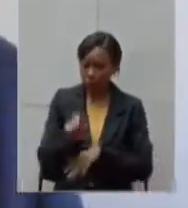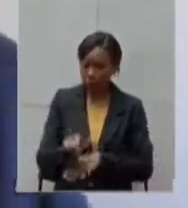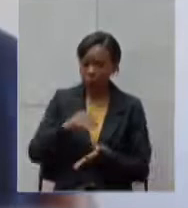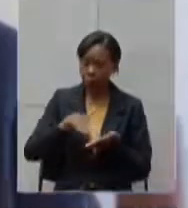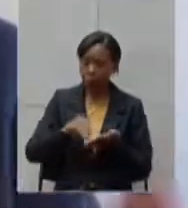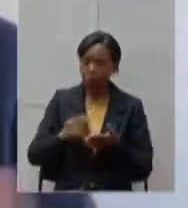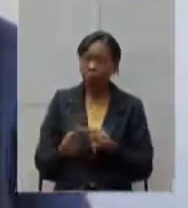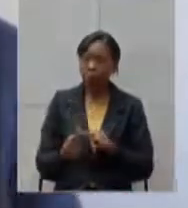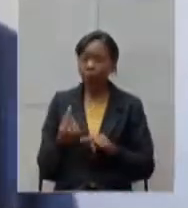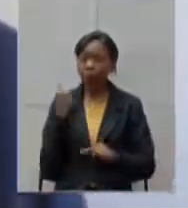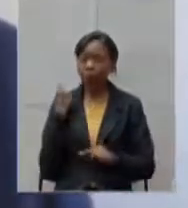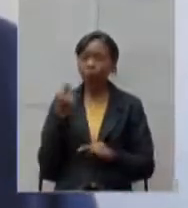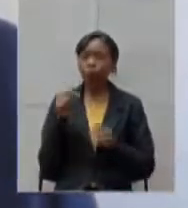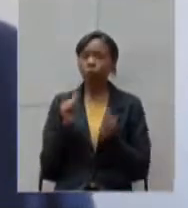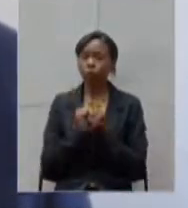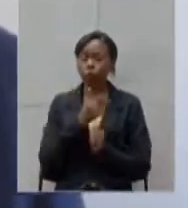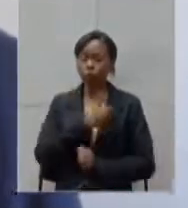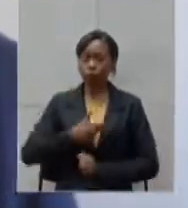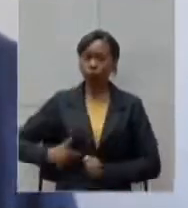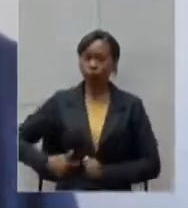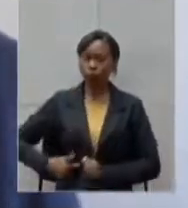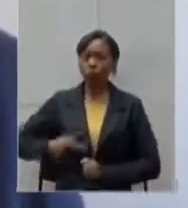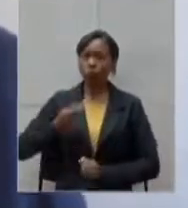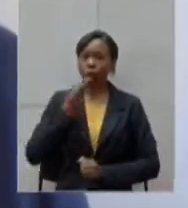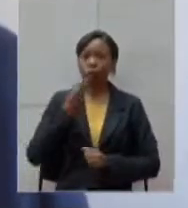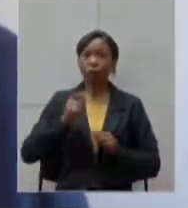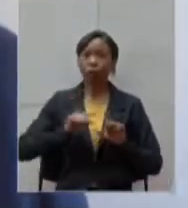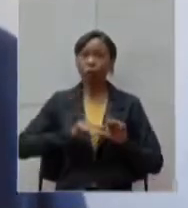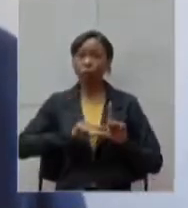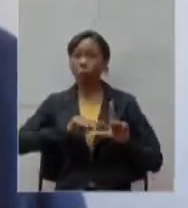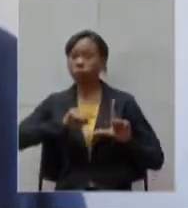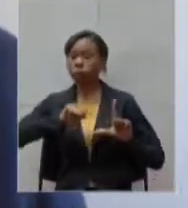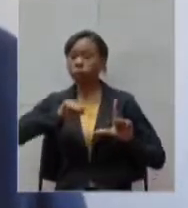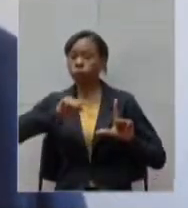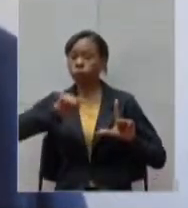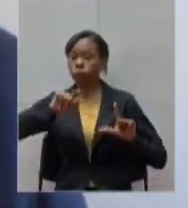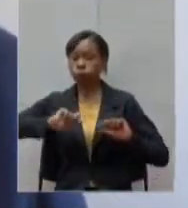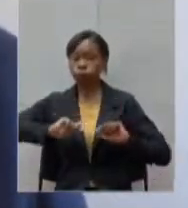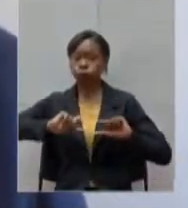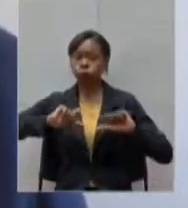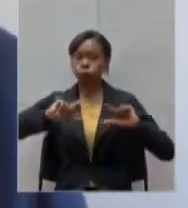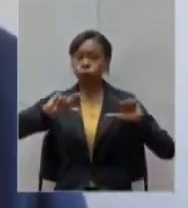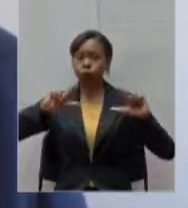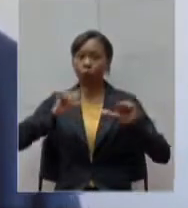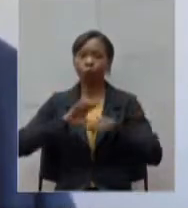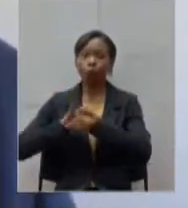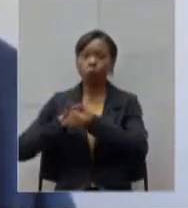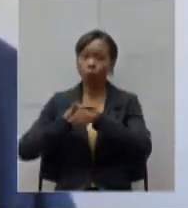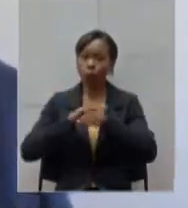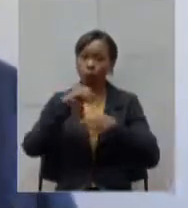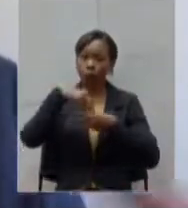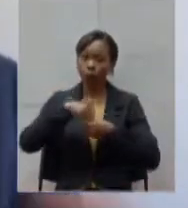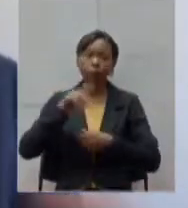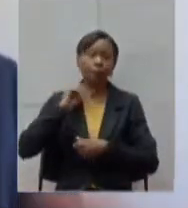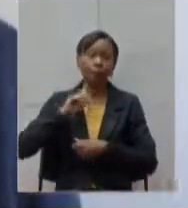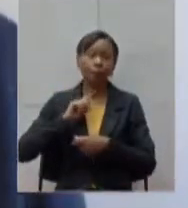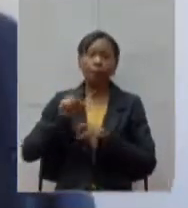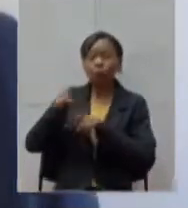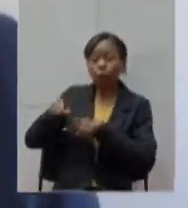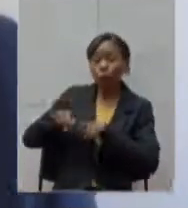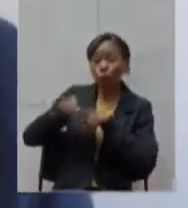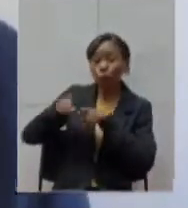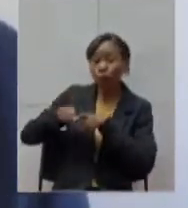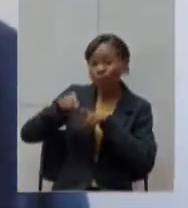começaram subir o tom com relação ao crescimento do número de casos no estado que está acontecendo do interior para a capital